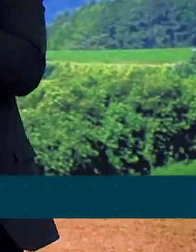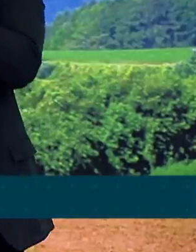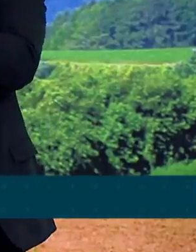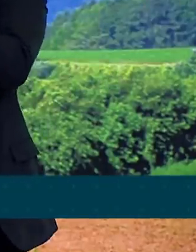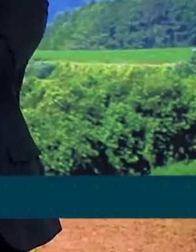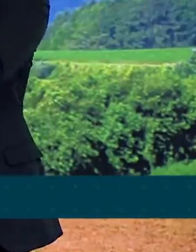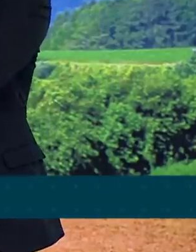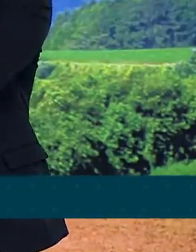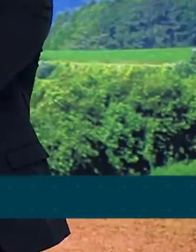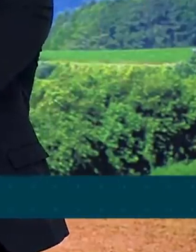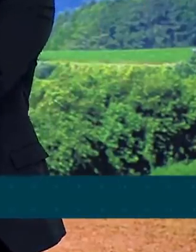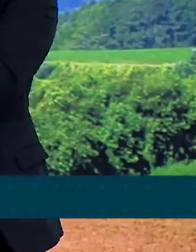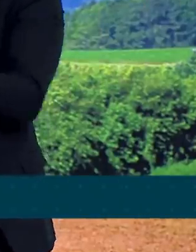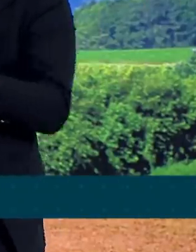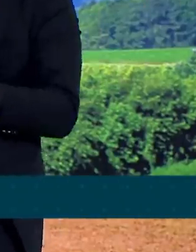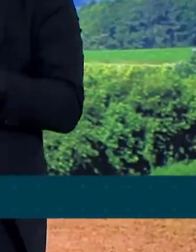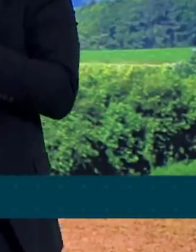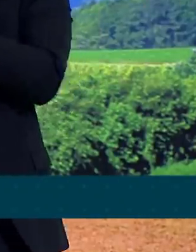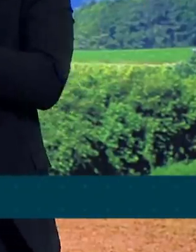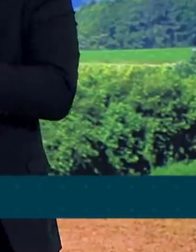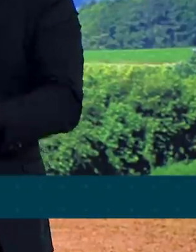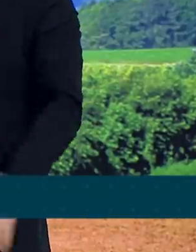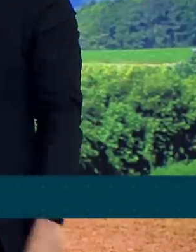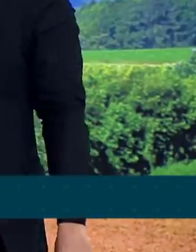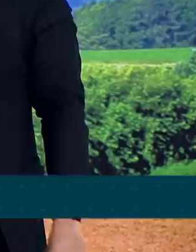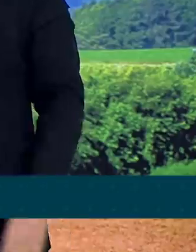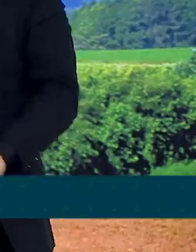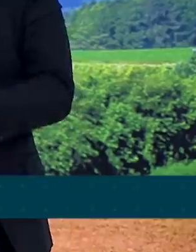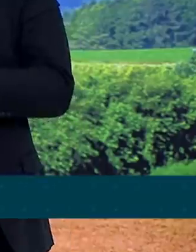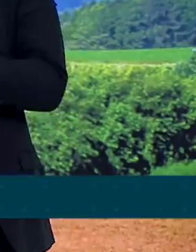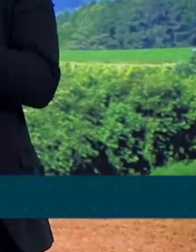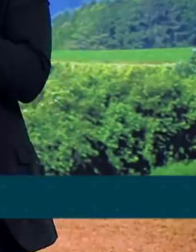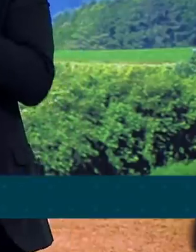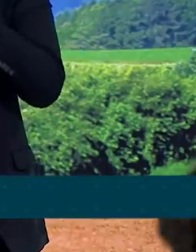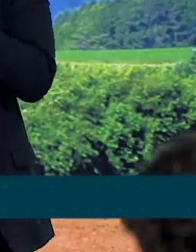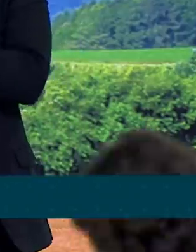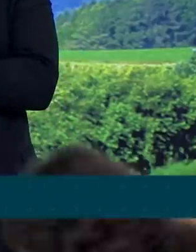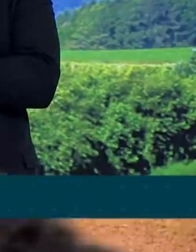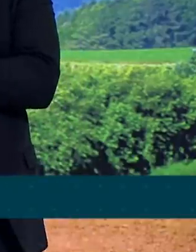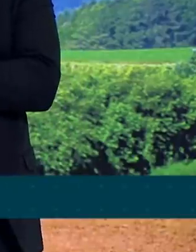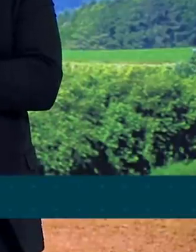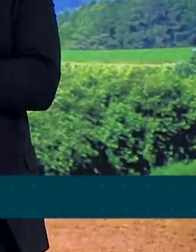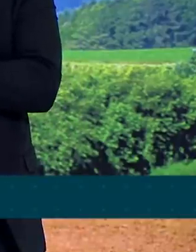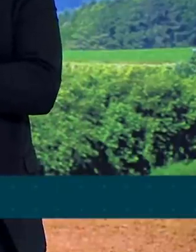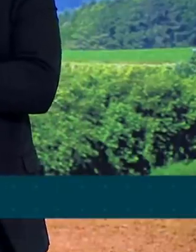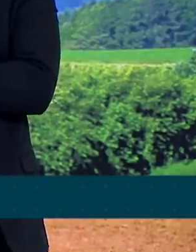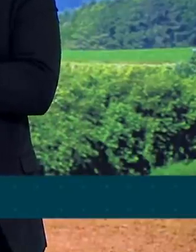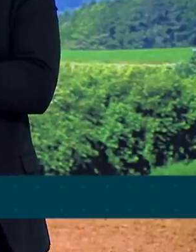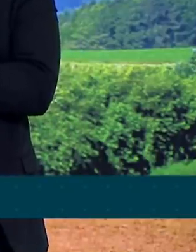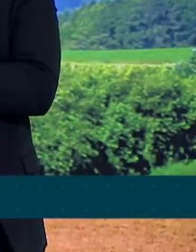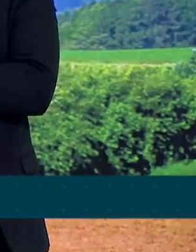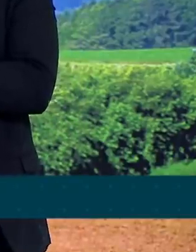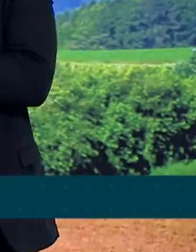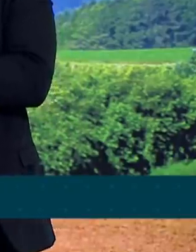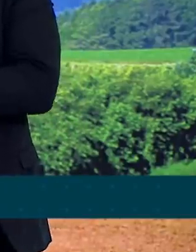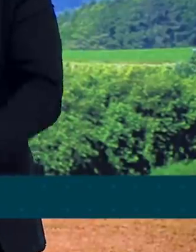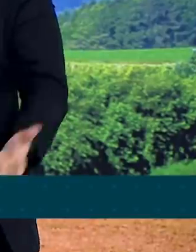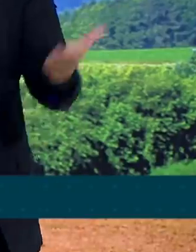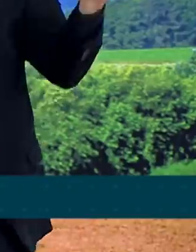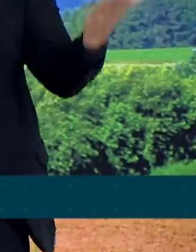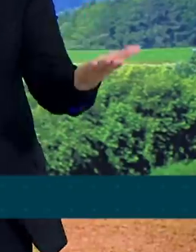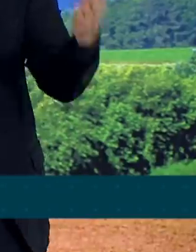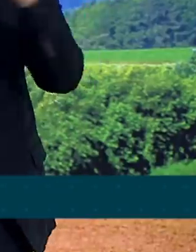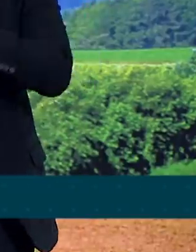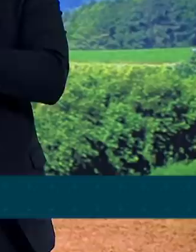safra, nós estimamos que ela fechará em 250,5 milhões de toneladas. 3